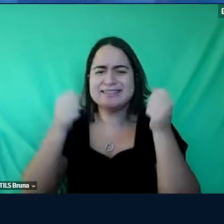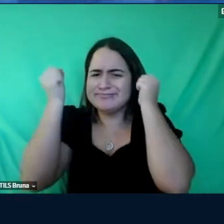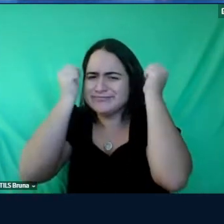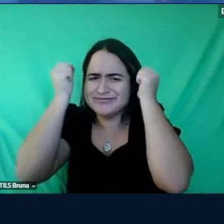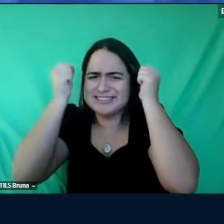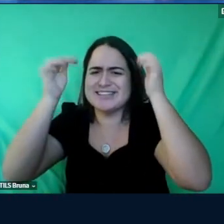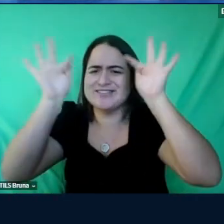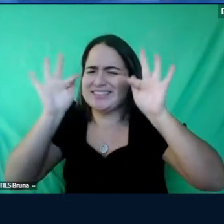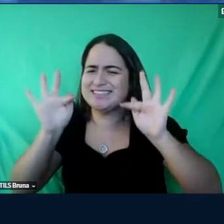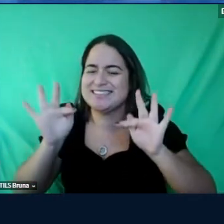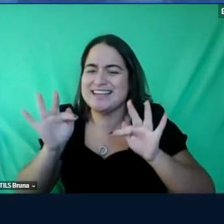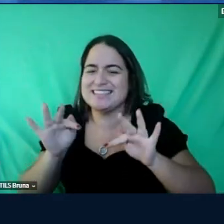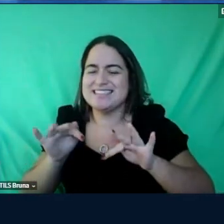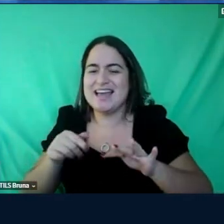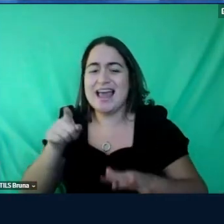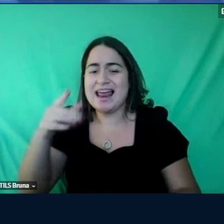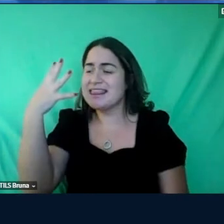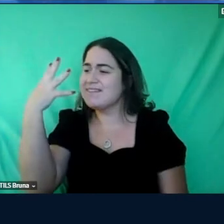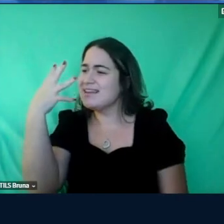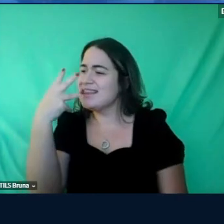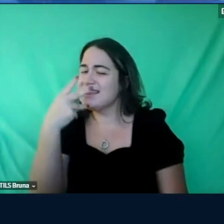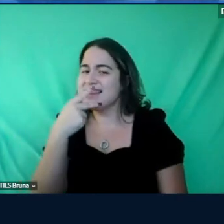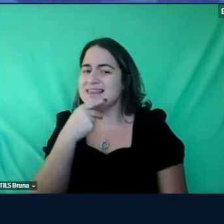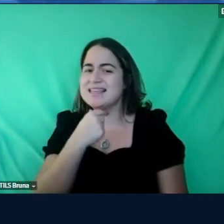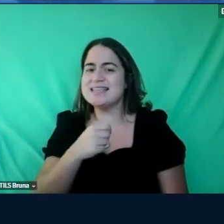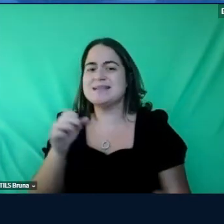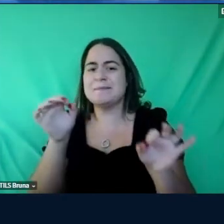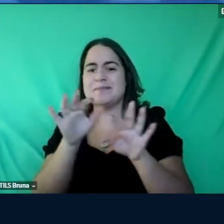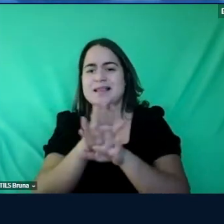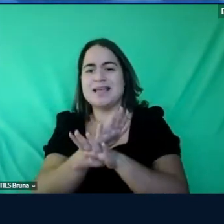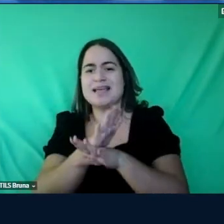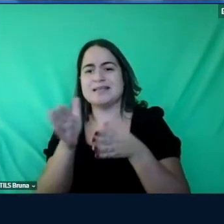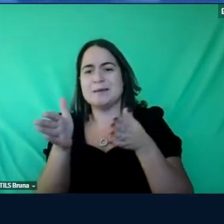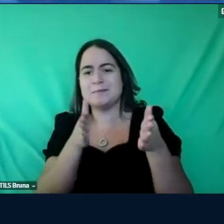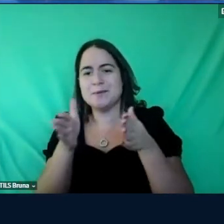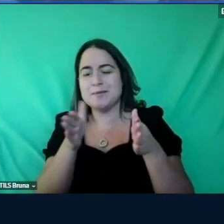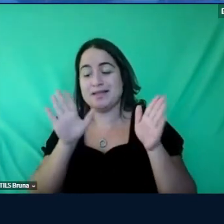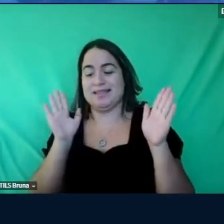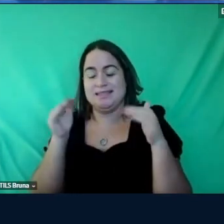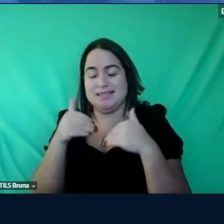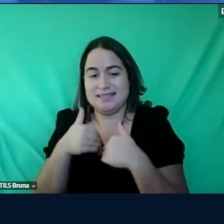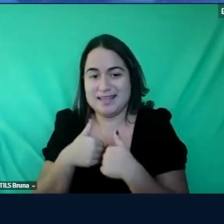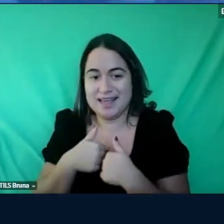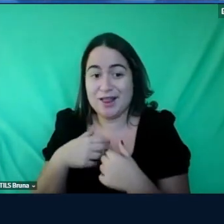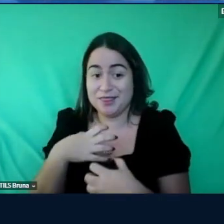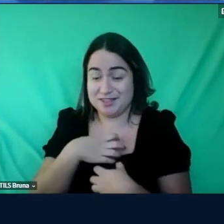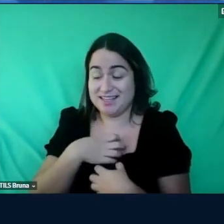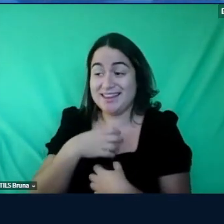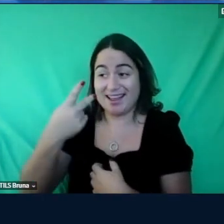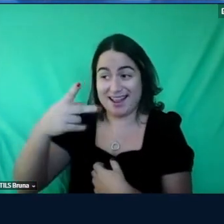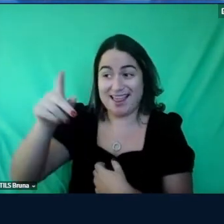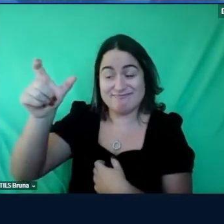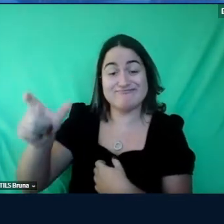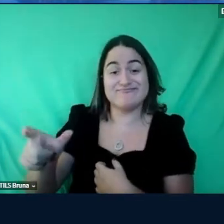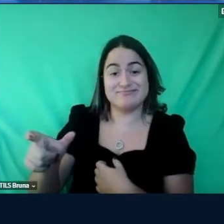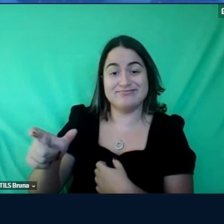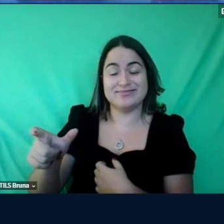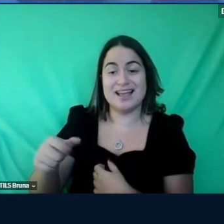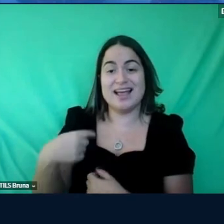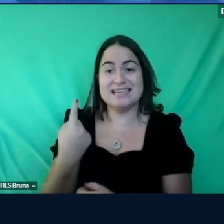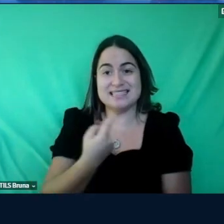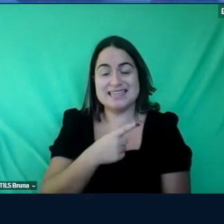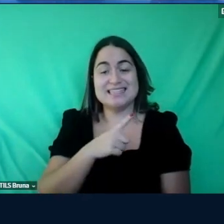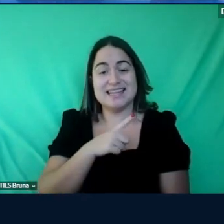e ela estava tão linda tão plena naquele momento ali autistando do jeito que ela é né a gente tem essa